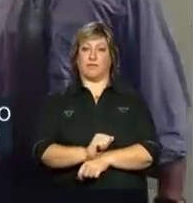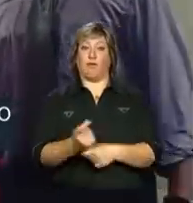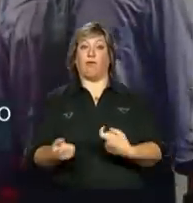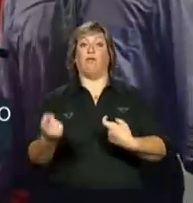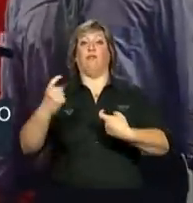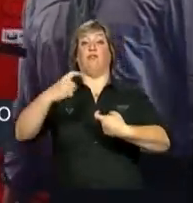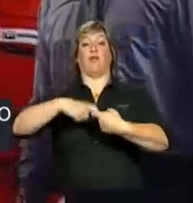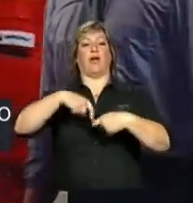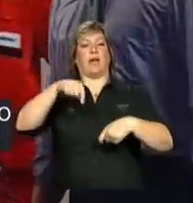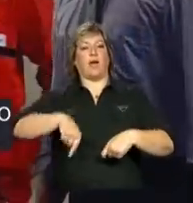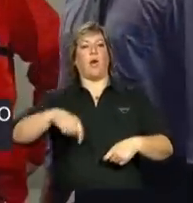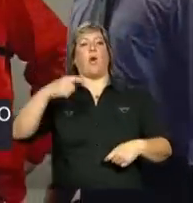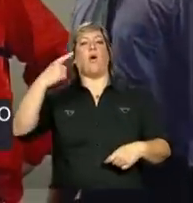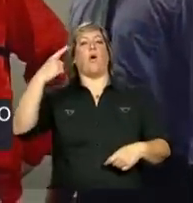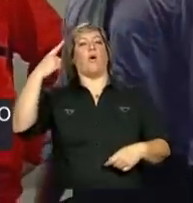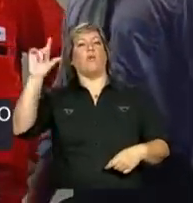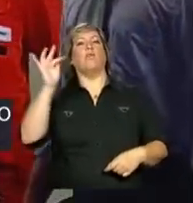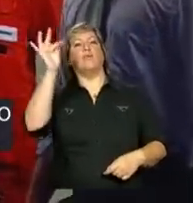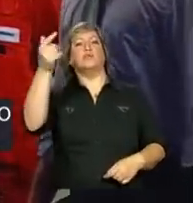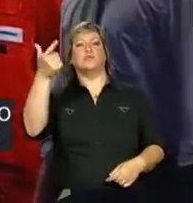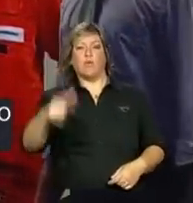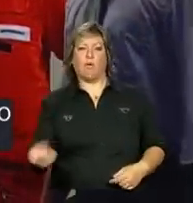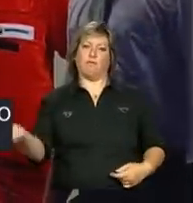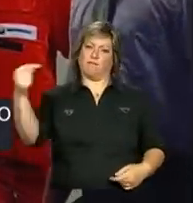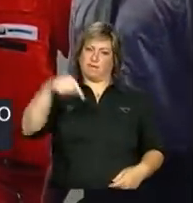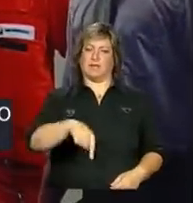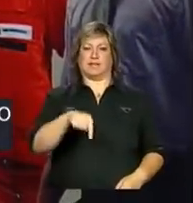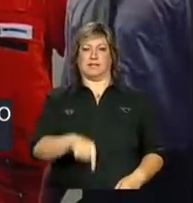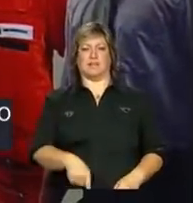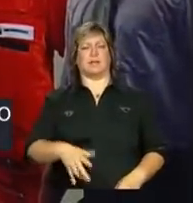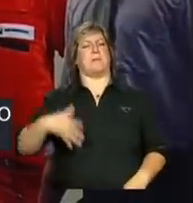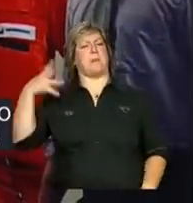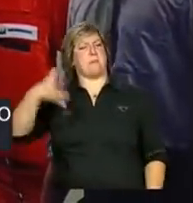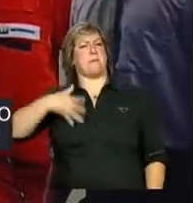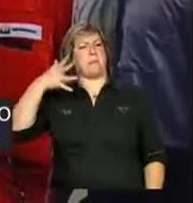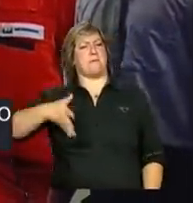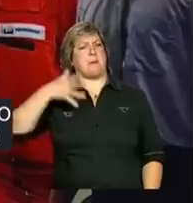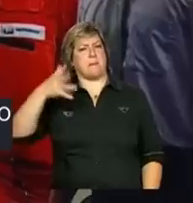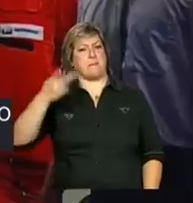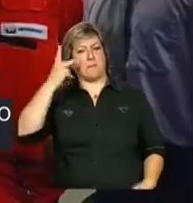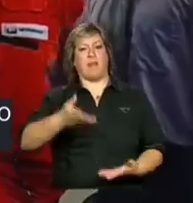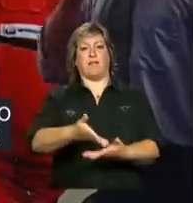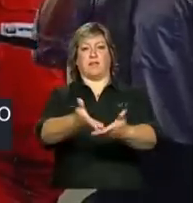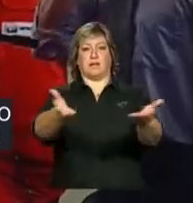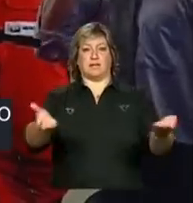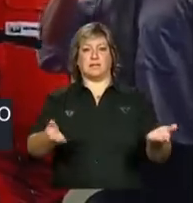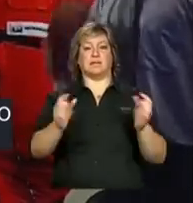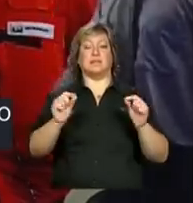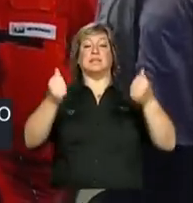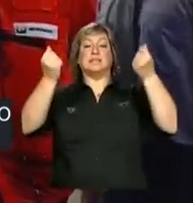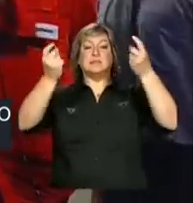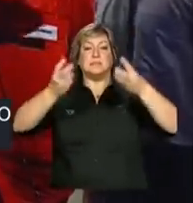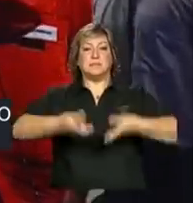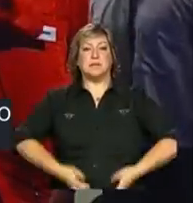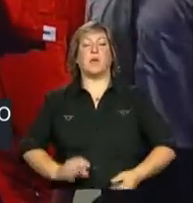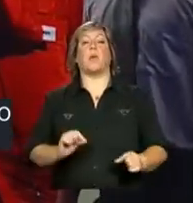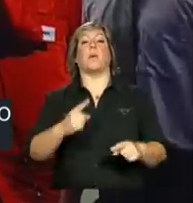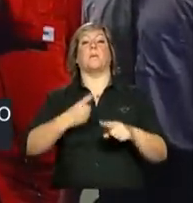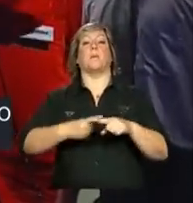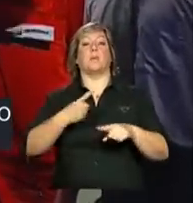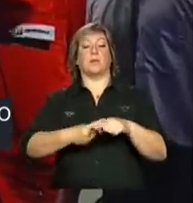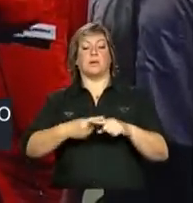Voltar aqui outra vez E fazer um grande discurso para vocês explicando o